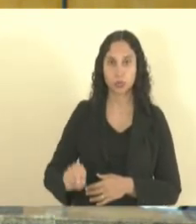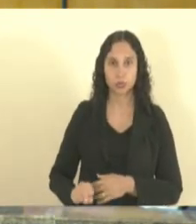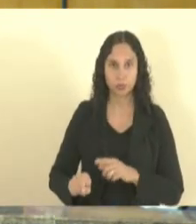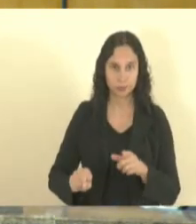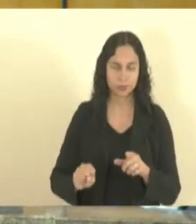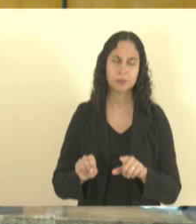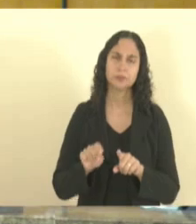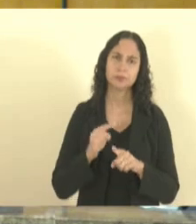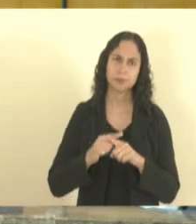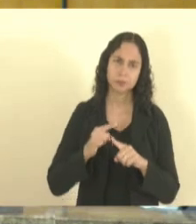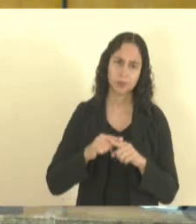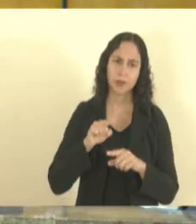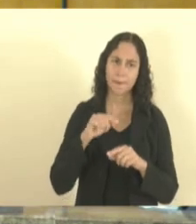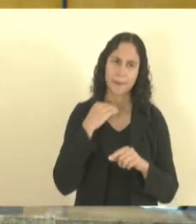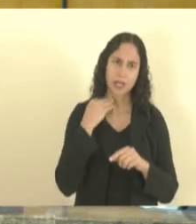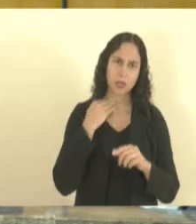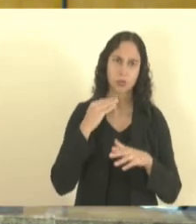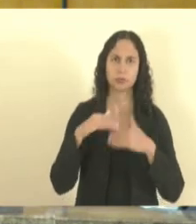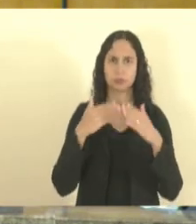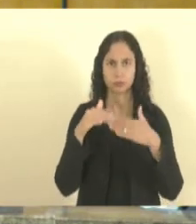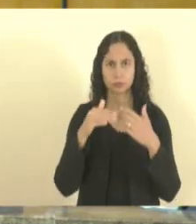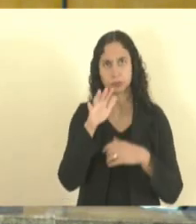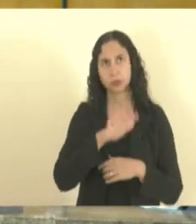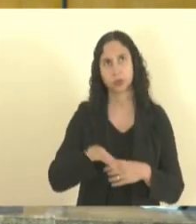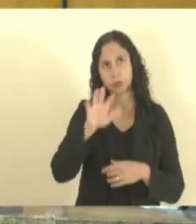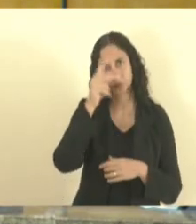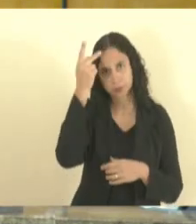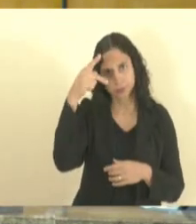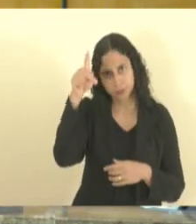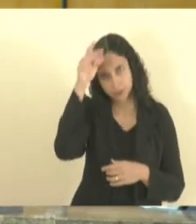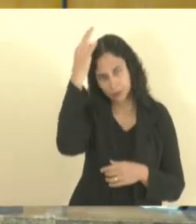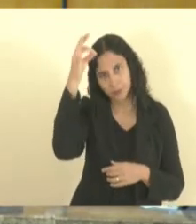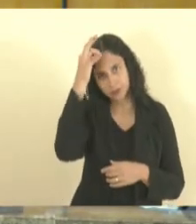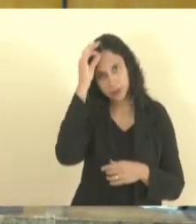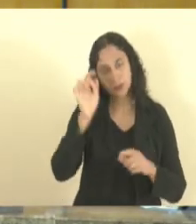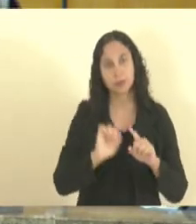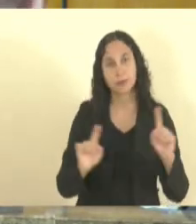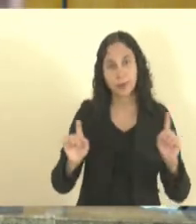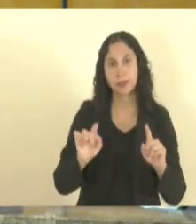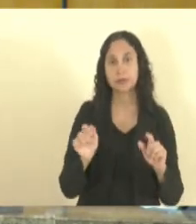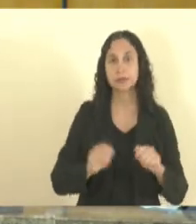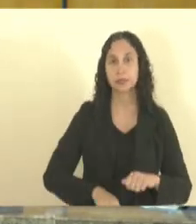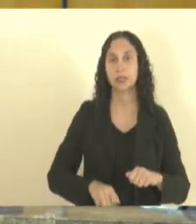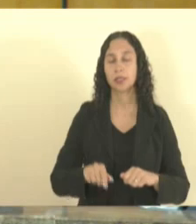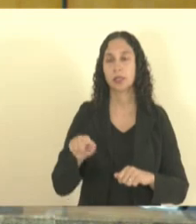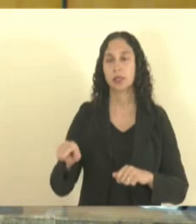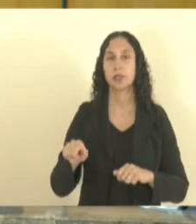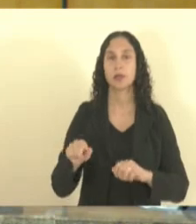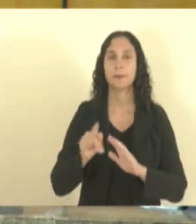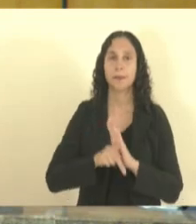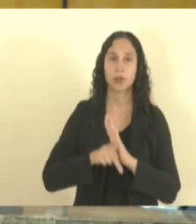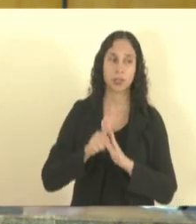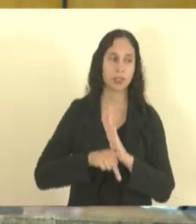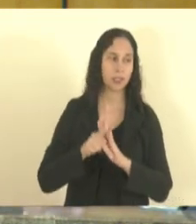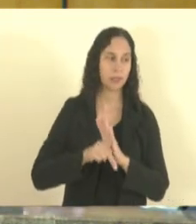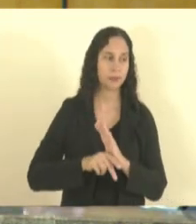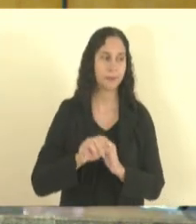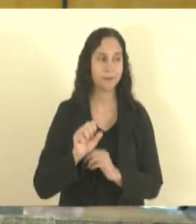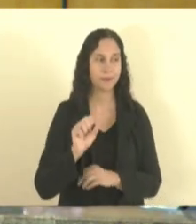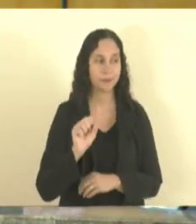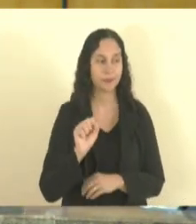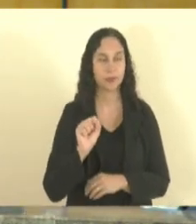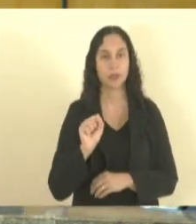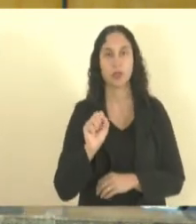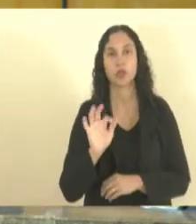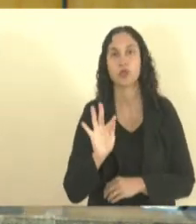também que tem atuação em todo o território capixaba mas que também através do Fundesul que foi um fundo que é parecido com o FNE